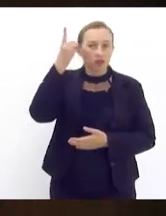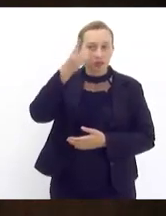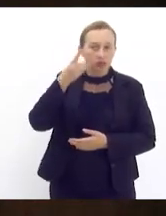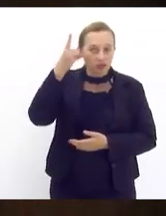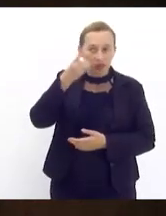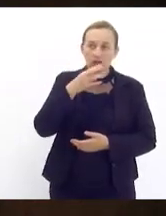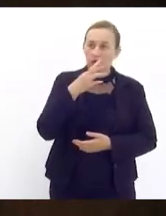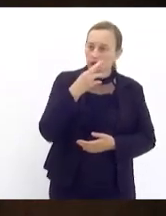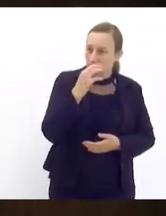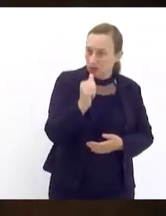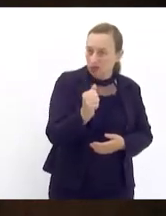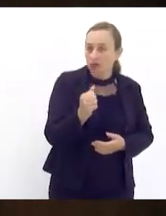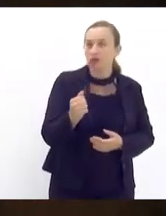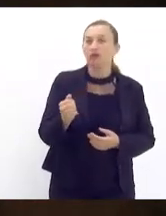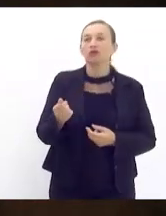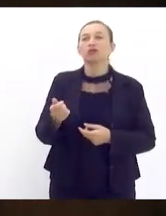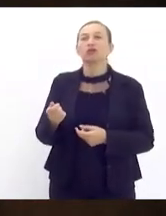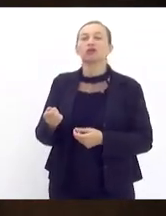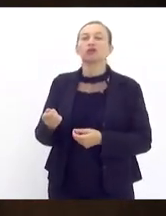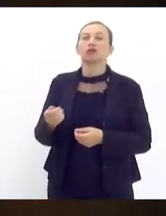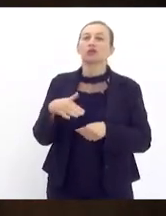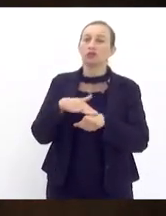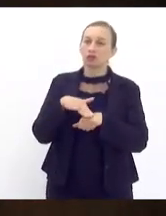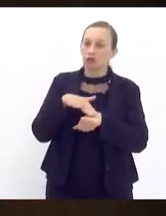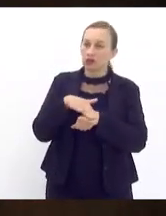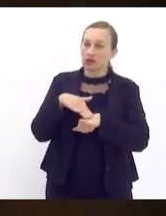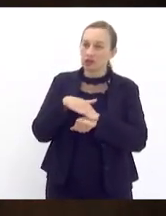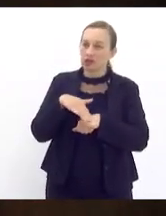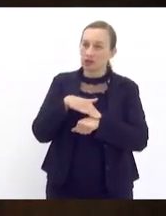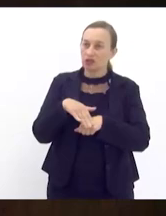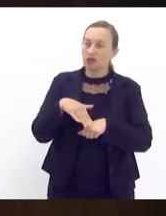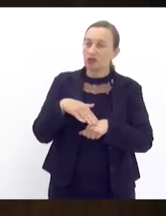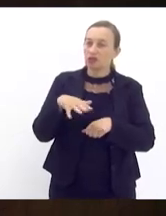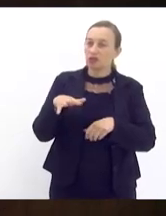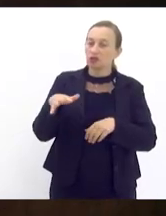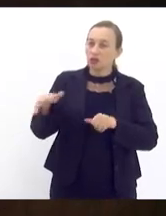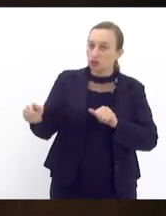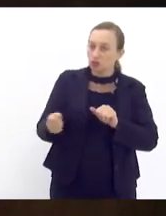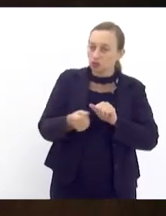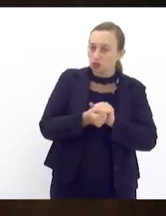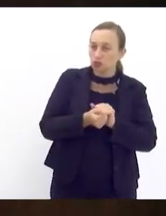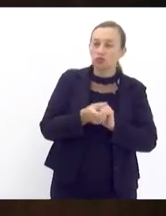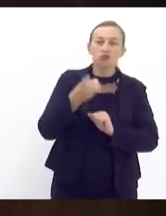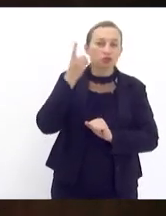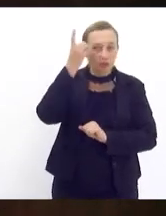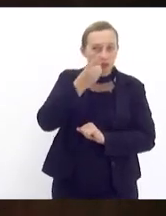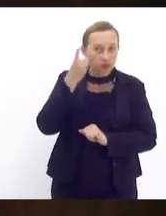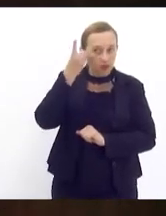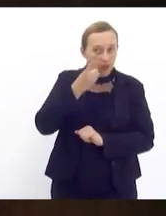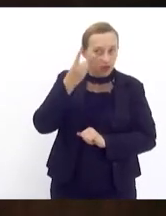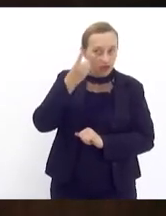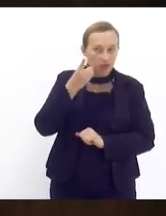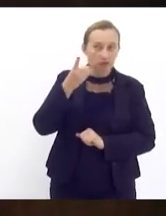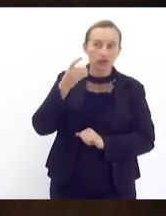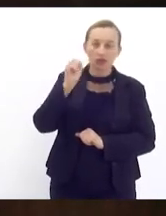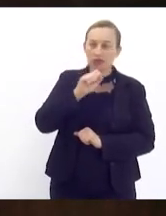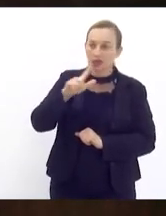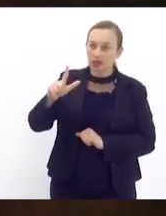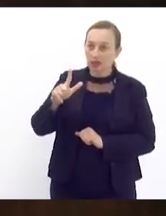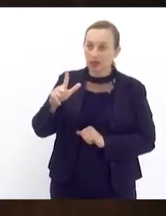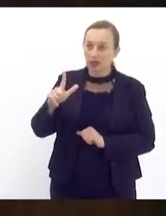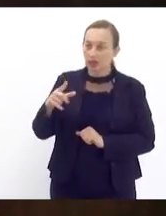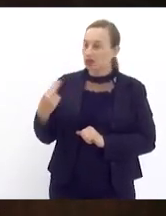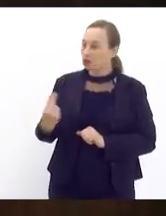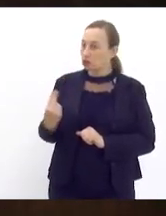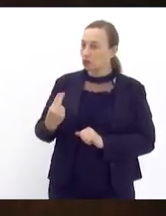nesta negociação trazer o Liberon para ser a coautor do projeto do Munir